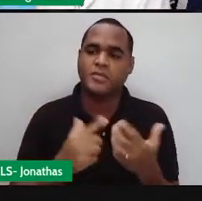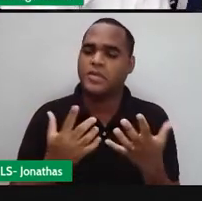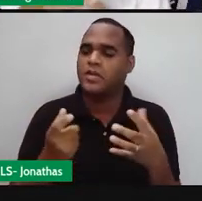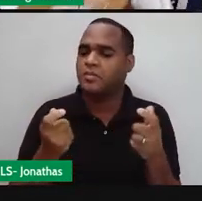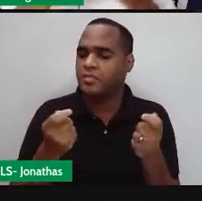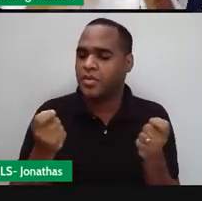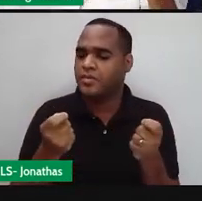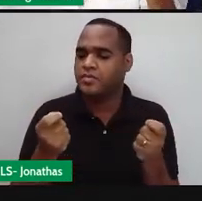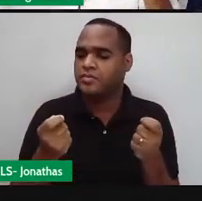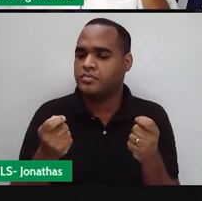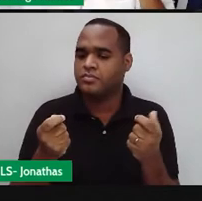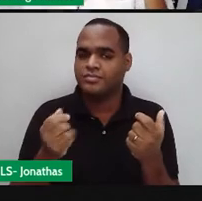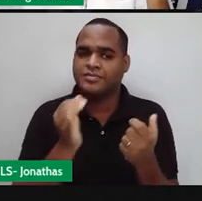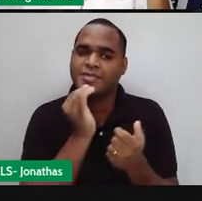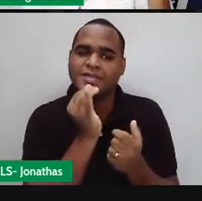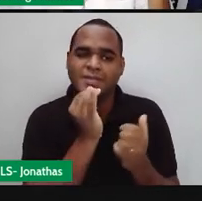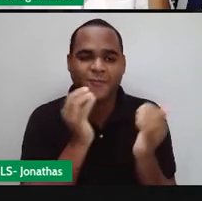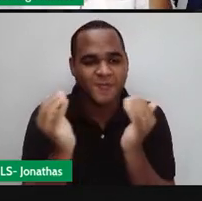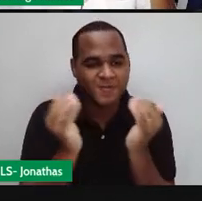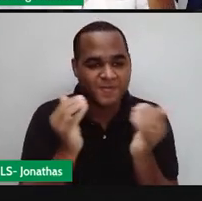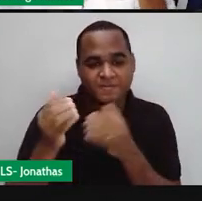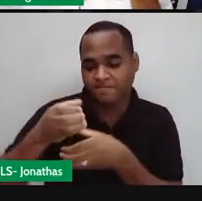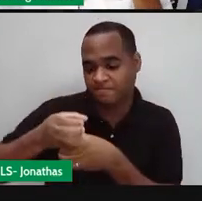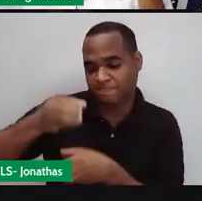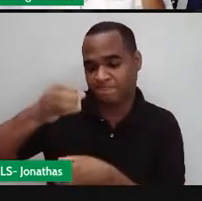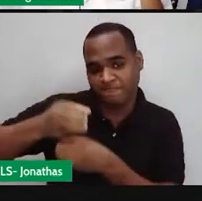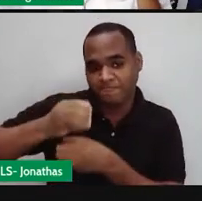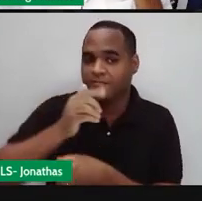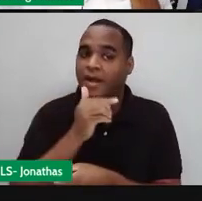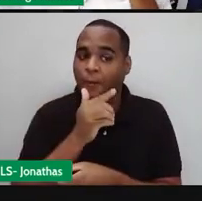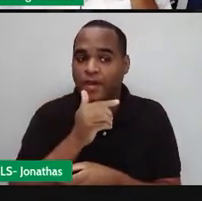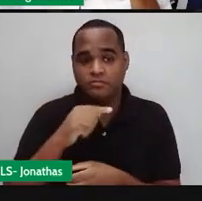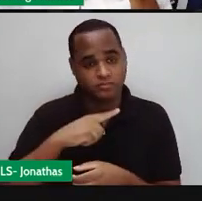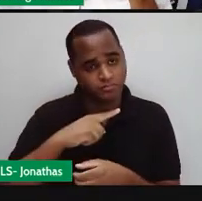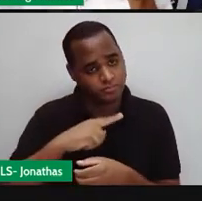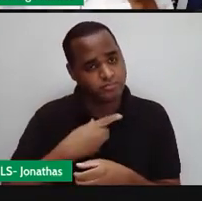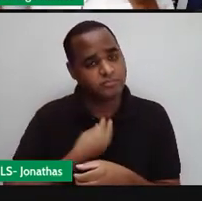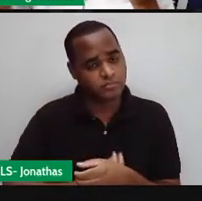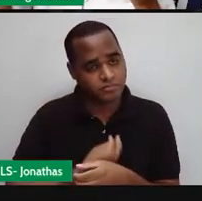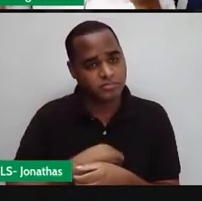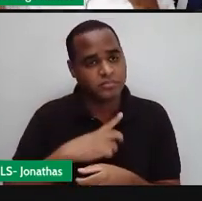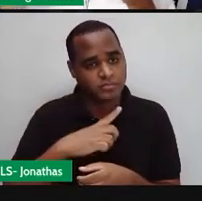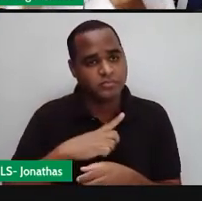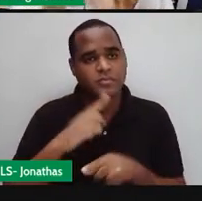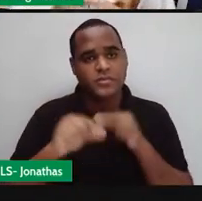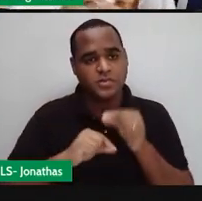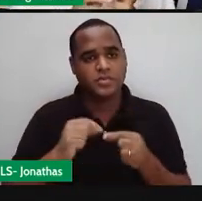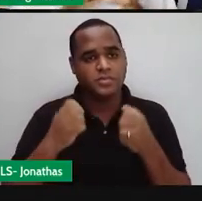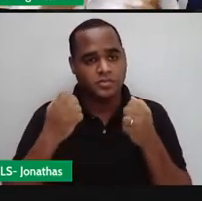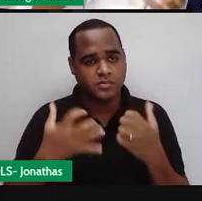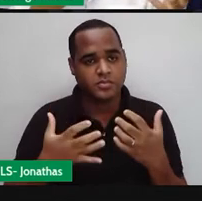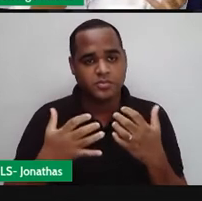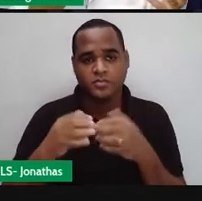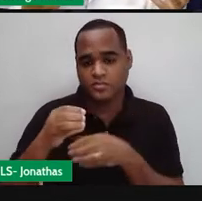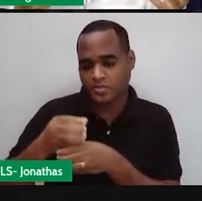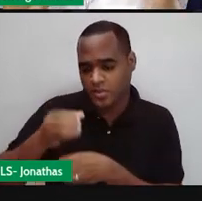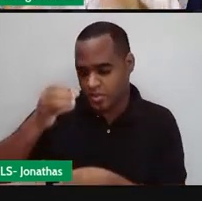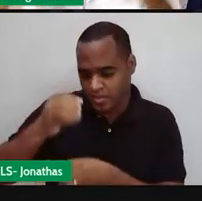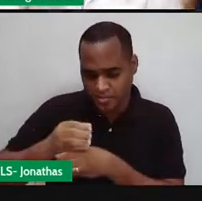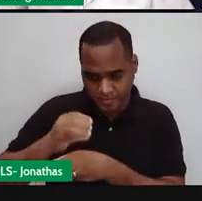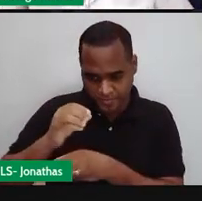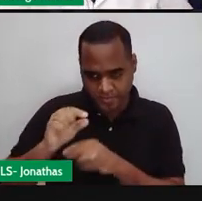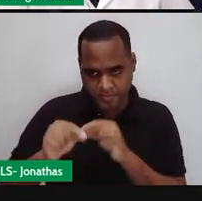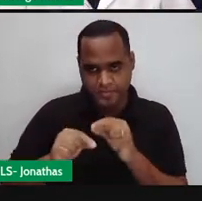por exemplo, olha só, esse objeto tem uma forma e tem uma medida, né?